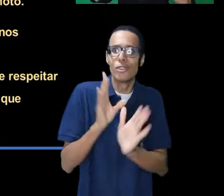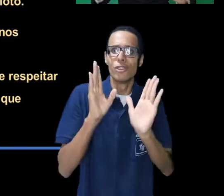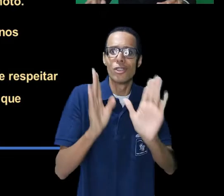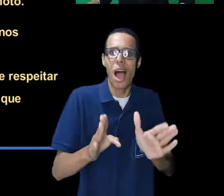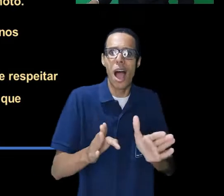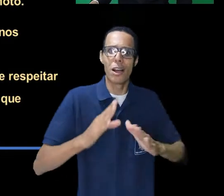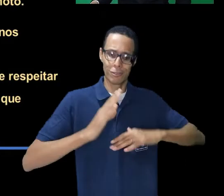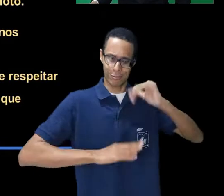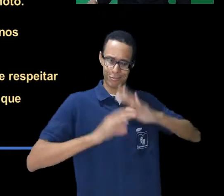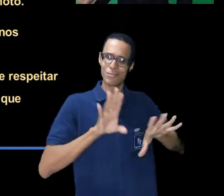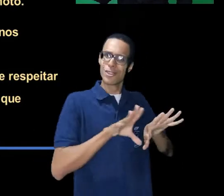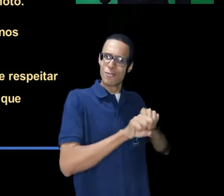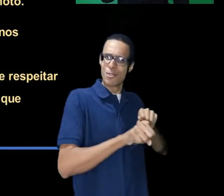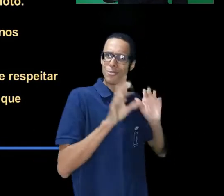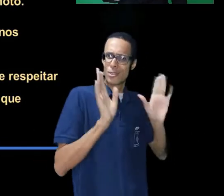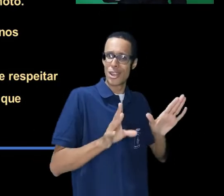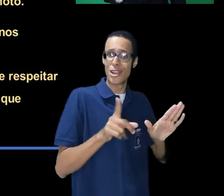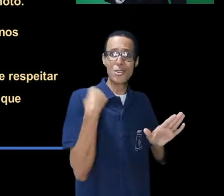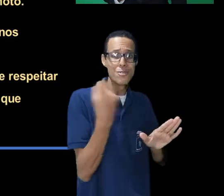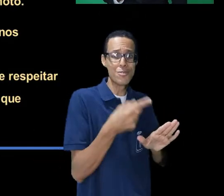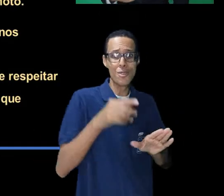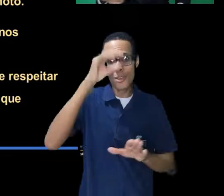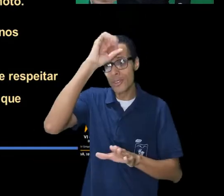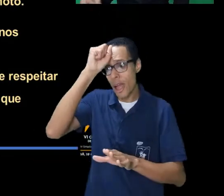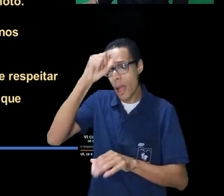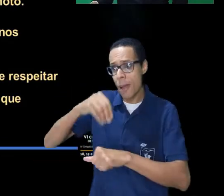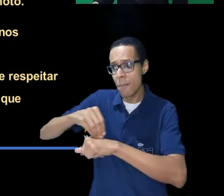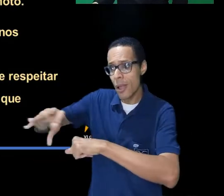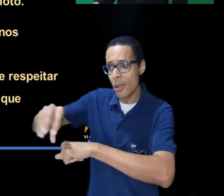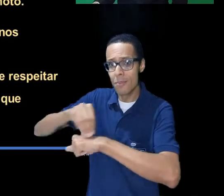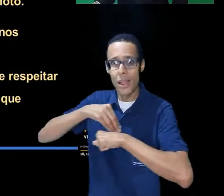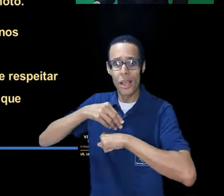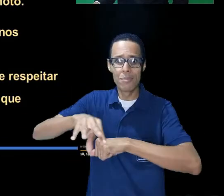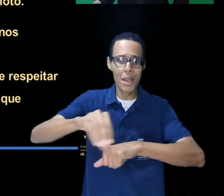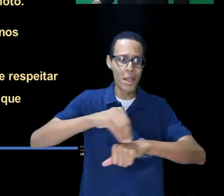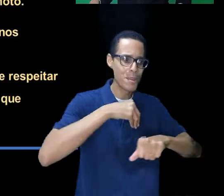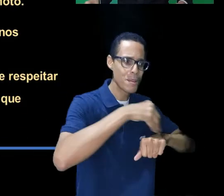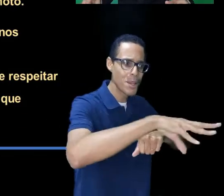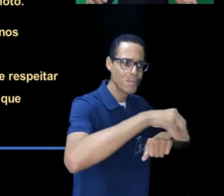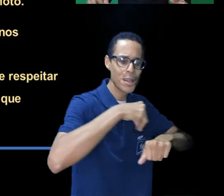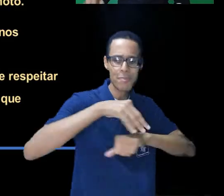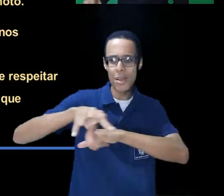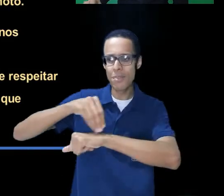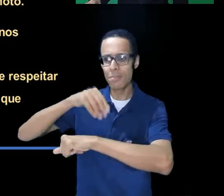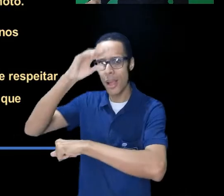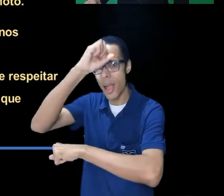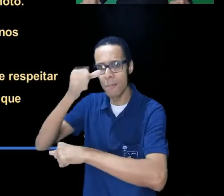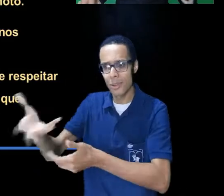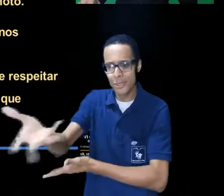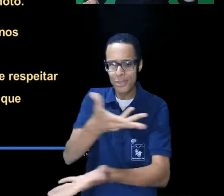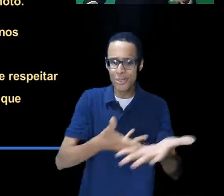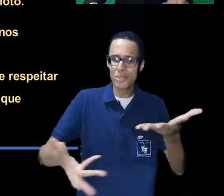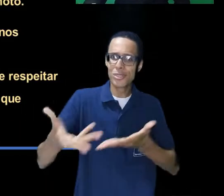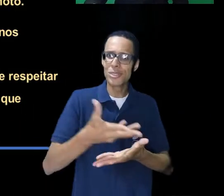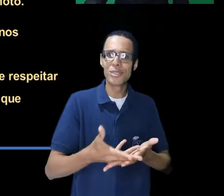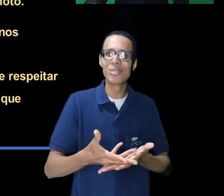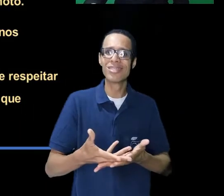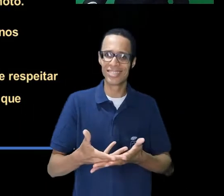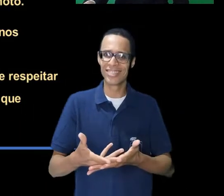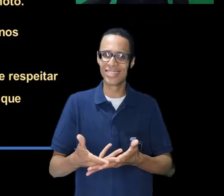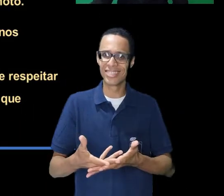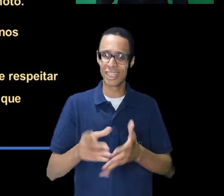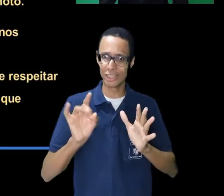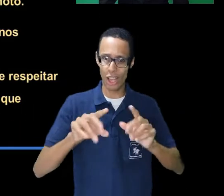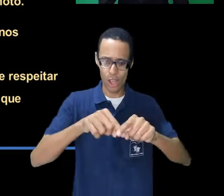educativa só acontece quando nos damos conta de que nós, já com formação acadêmica, também aprendemos ao atender e